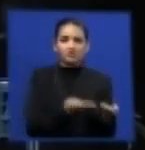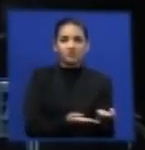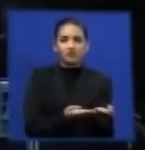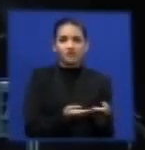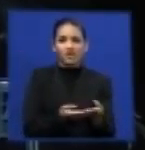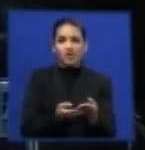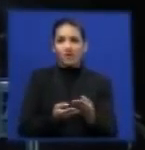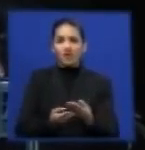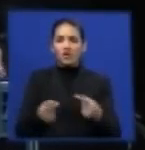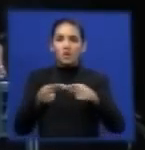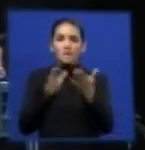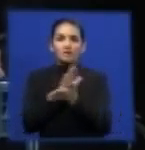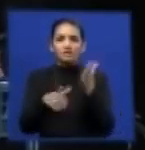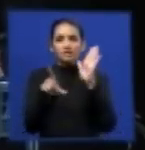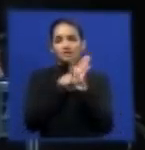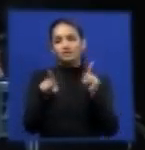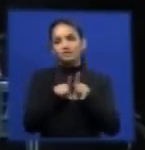interessante.